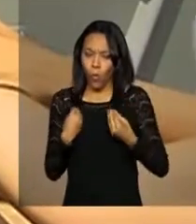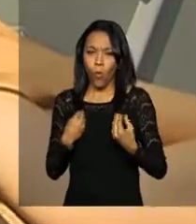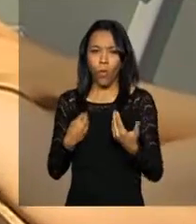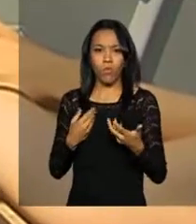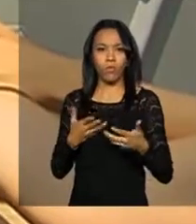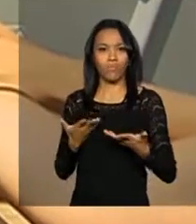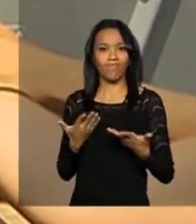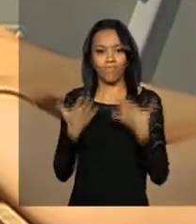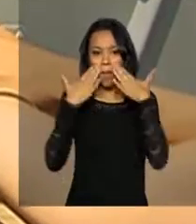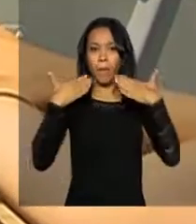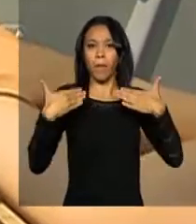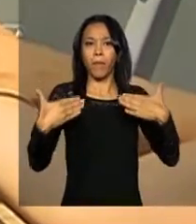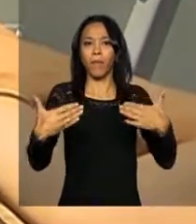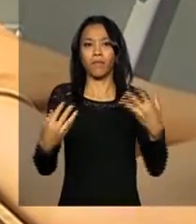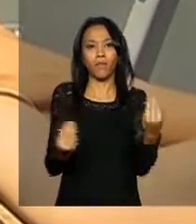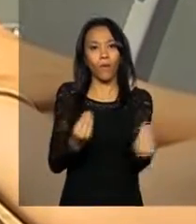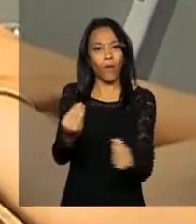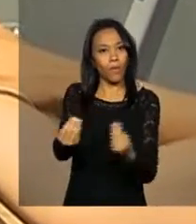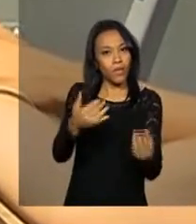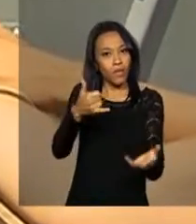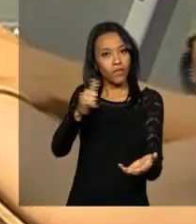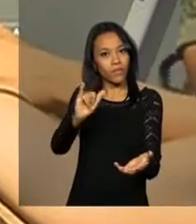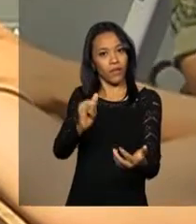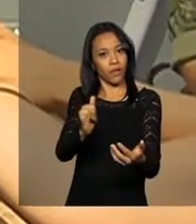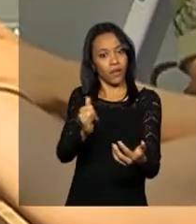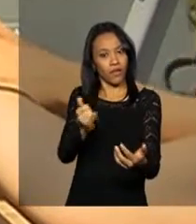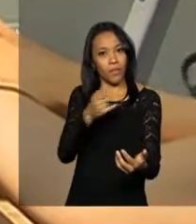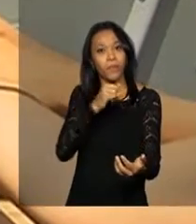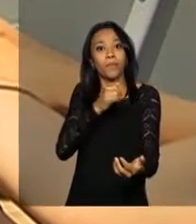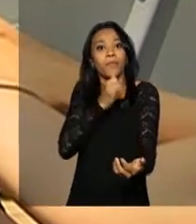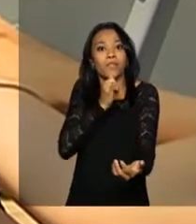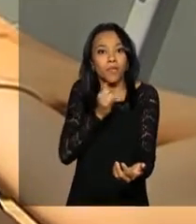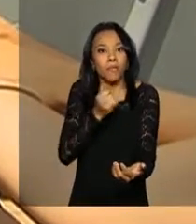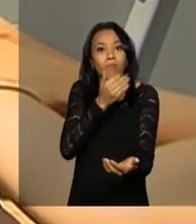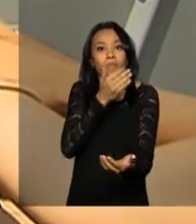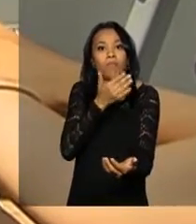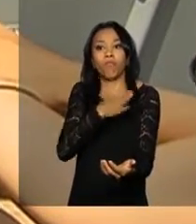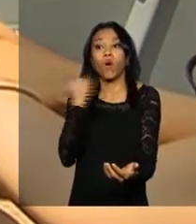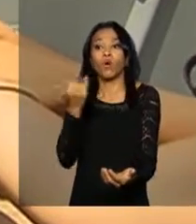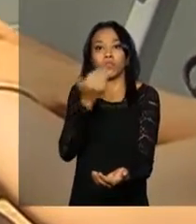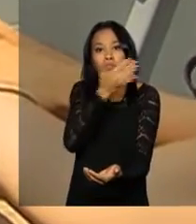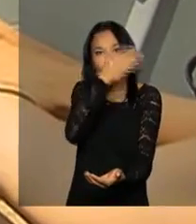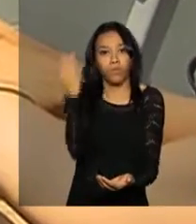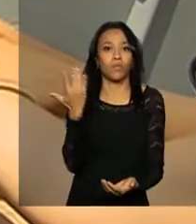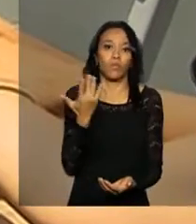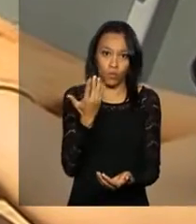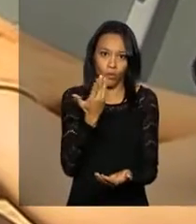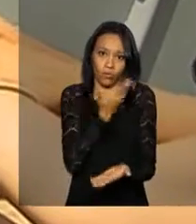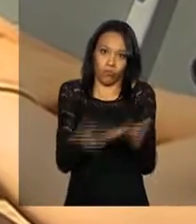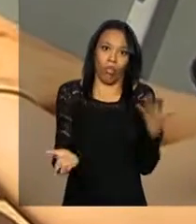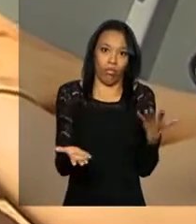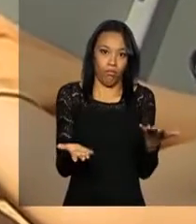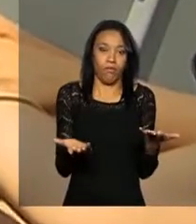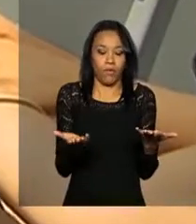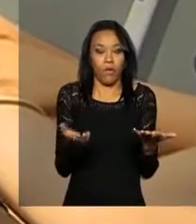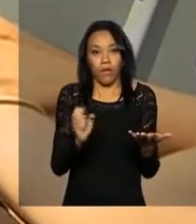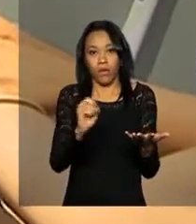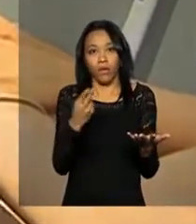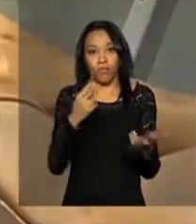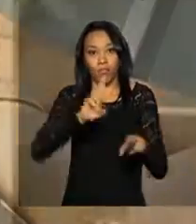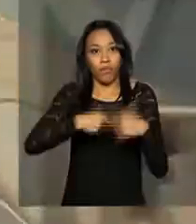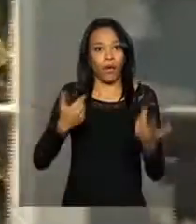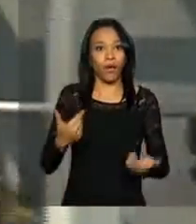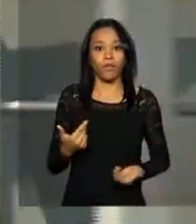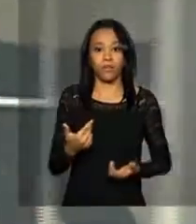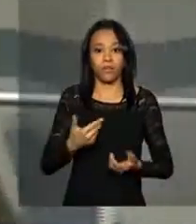e diminuir o máximo do efeito colateral, que seja a perda de pessoas civis ou vitimizadas